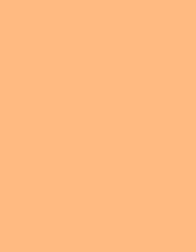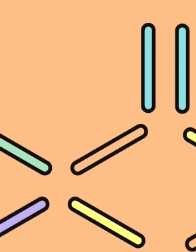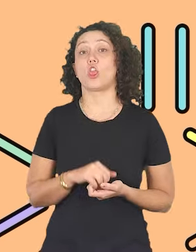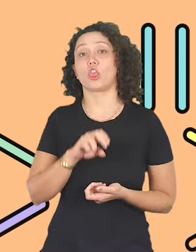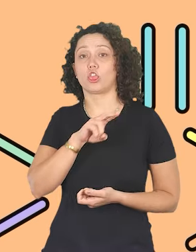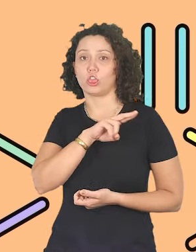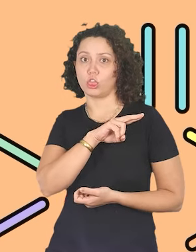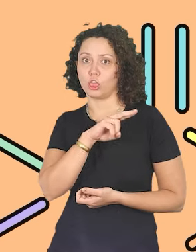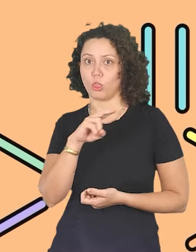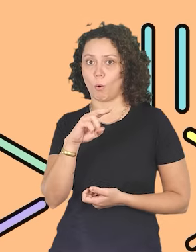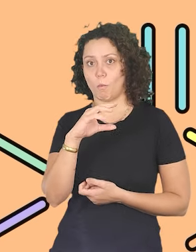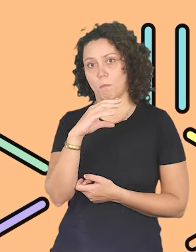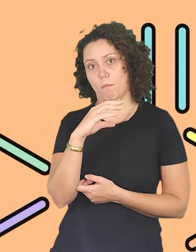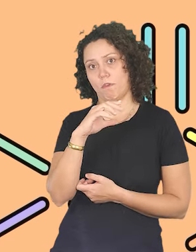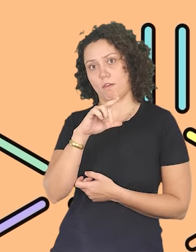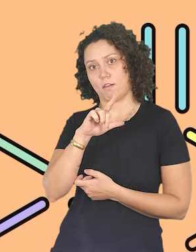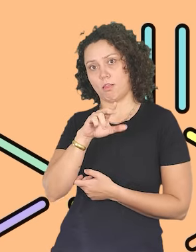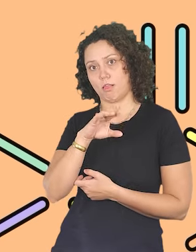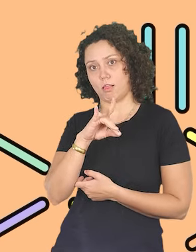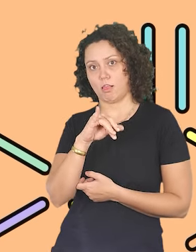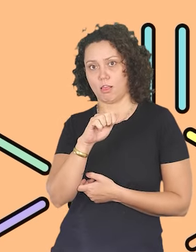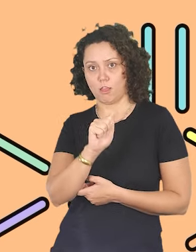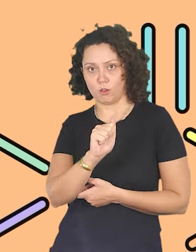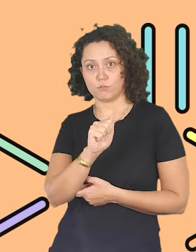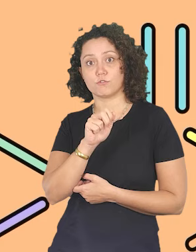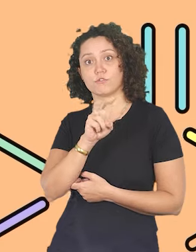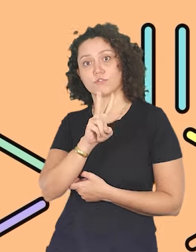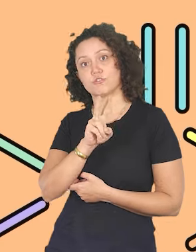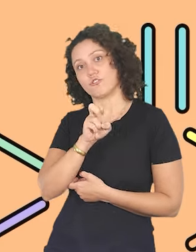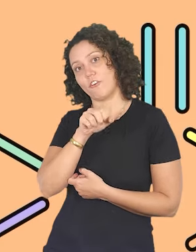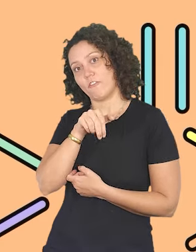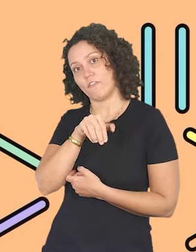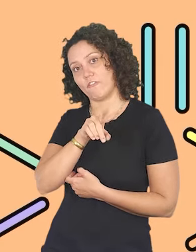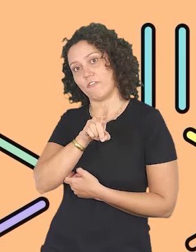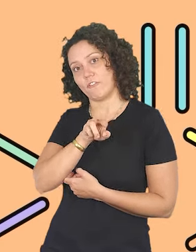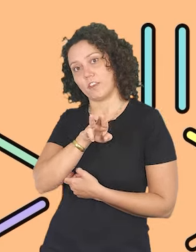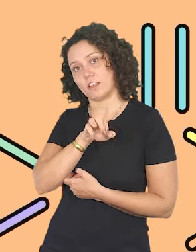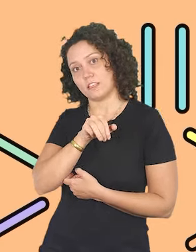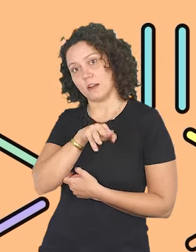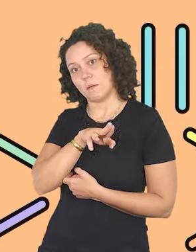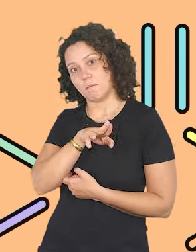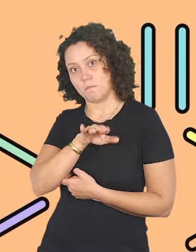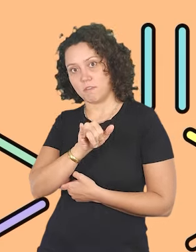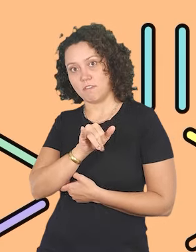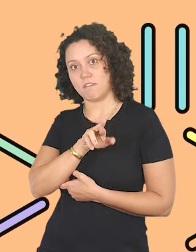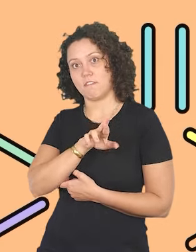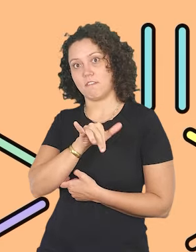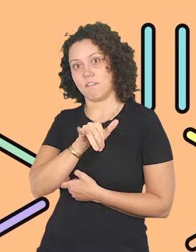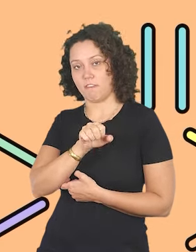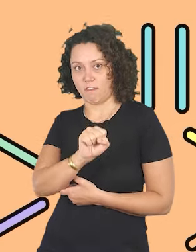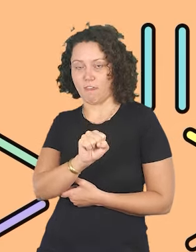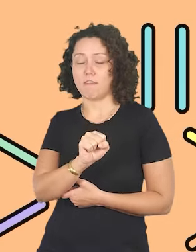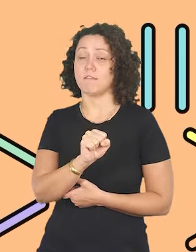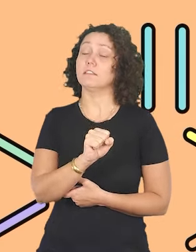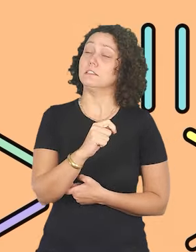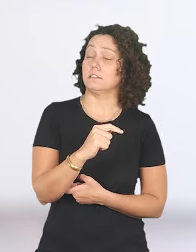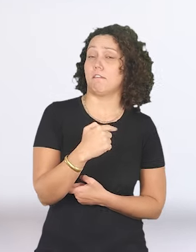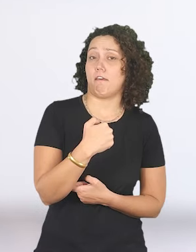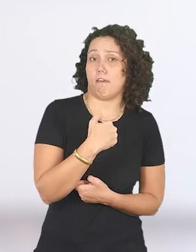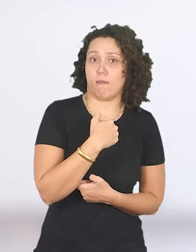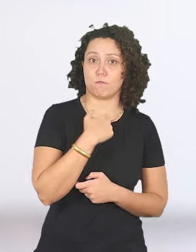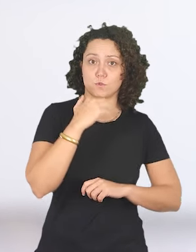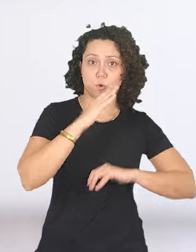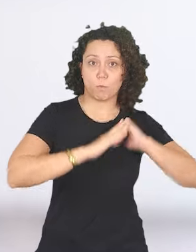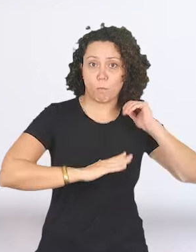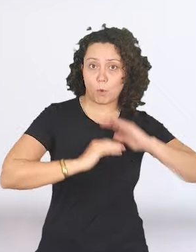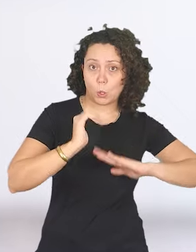Meu nome é Cláudia Vendramini Reis, eu sou produtora cultural independente, que